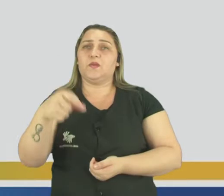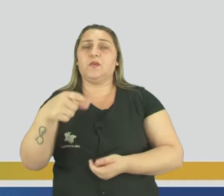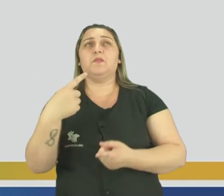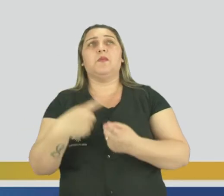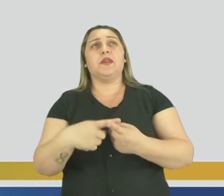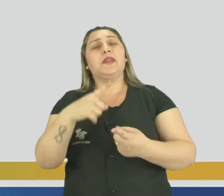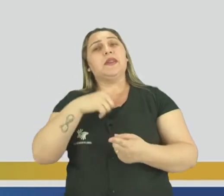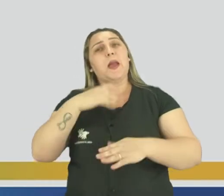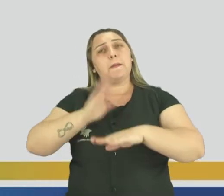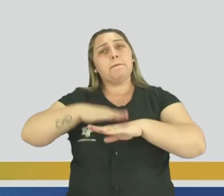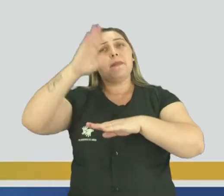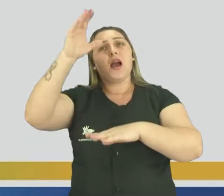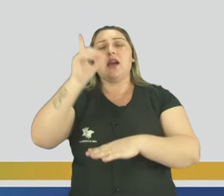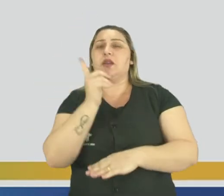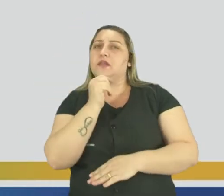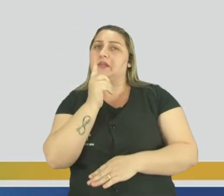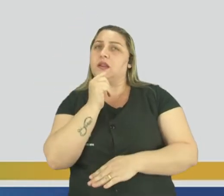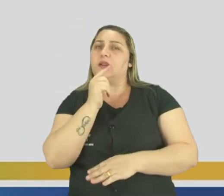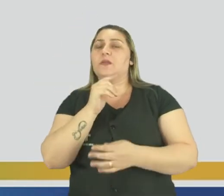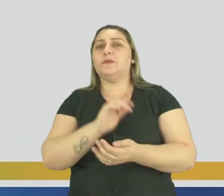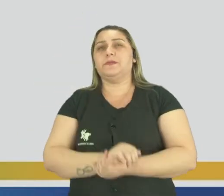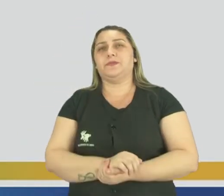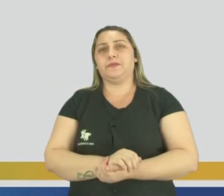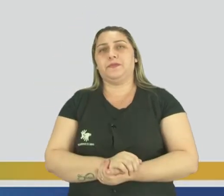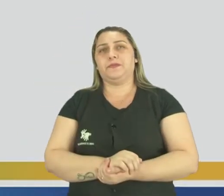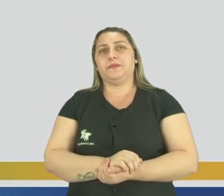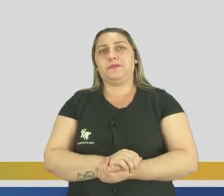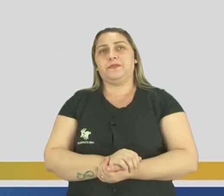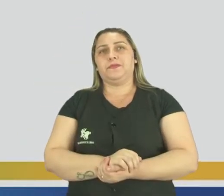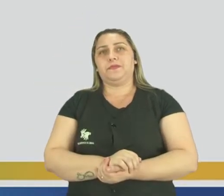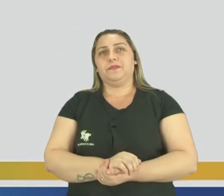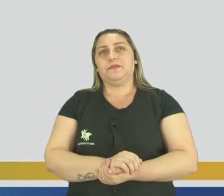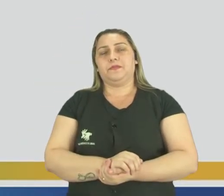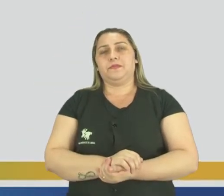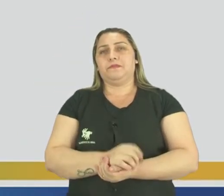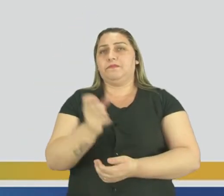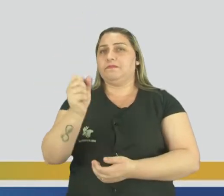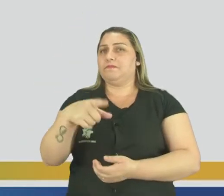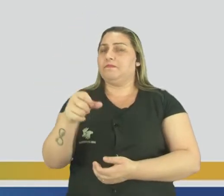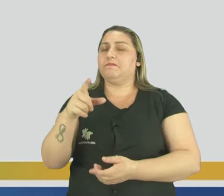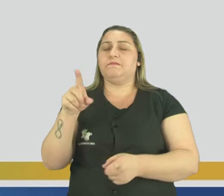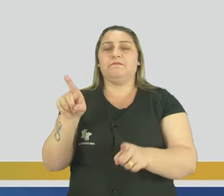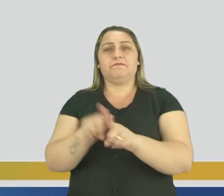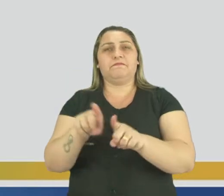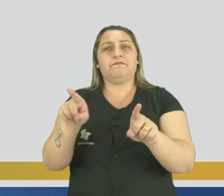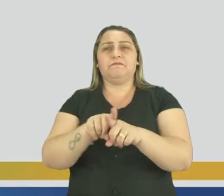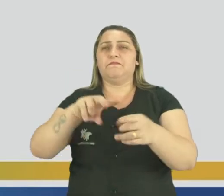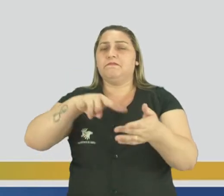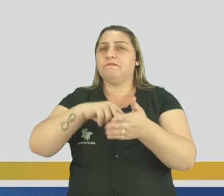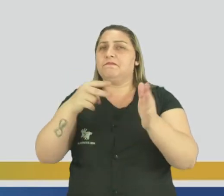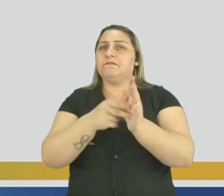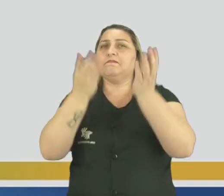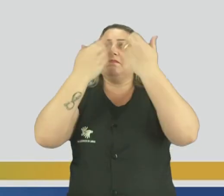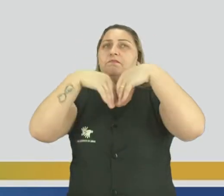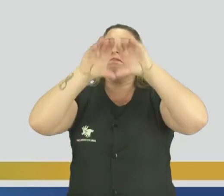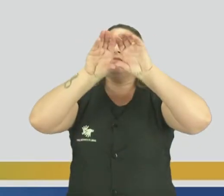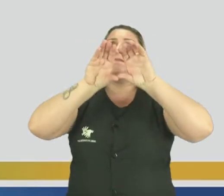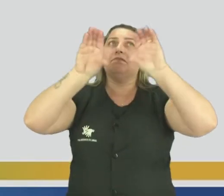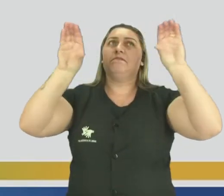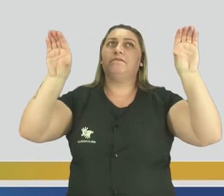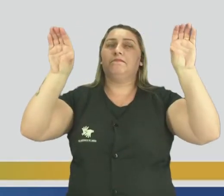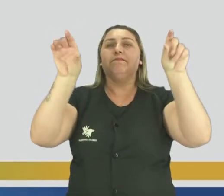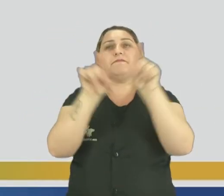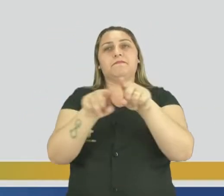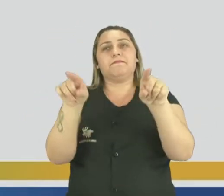Por quê? Porque ele possui mais água, né? A consegue ver muita água nele. Então, o azul sempre simboliza os céus, né? Que o céu também é azul.